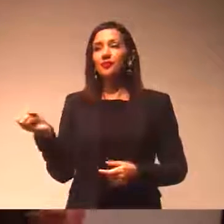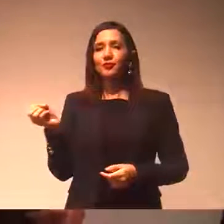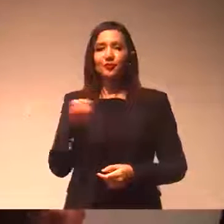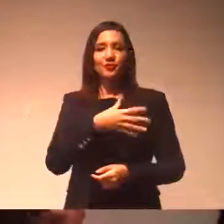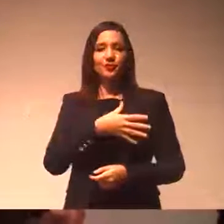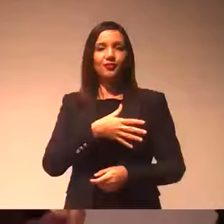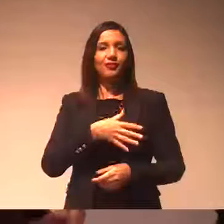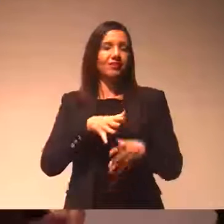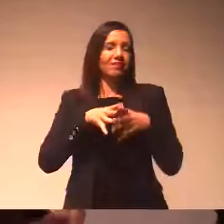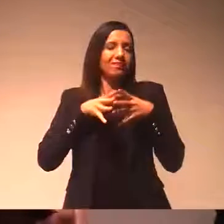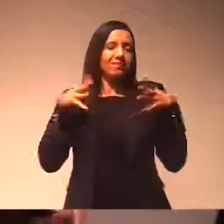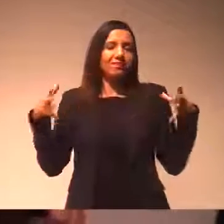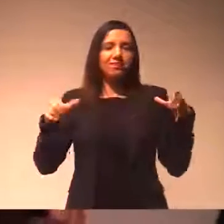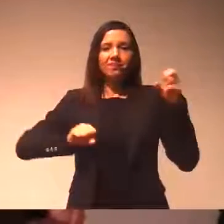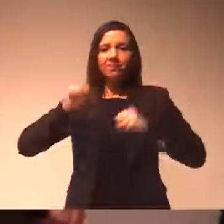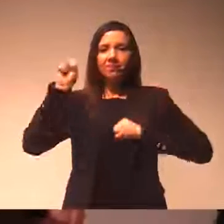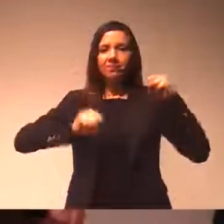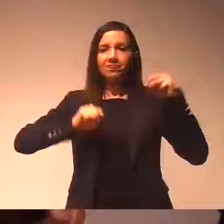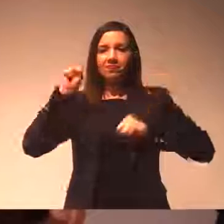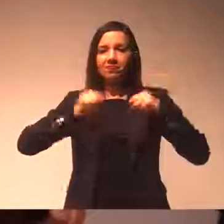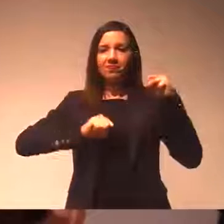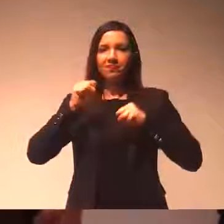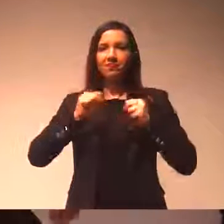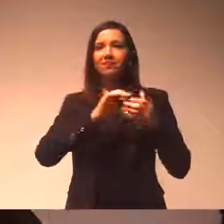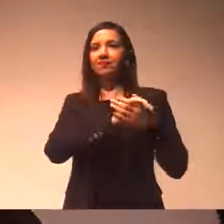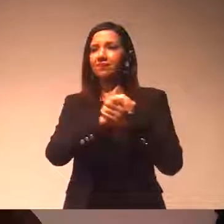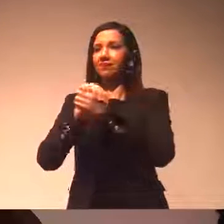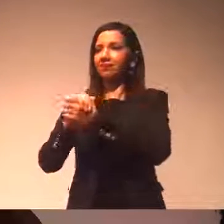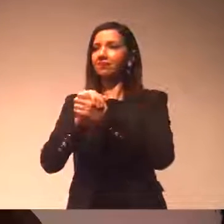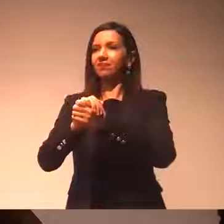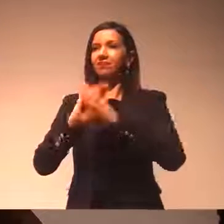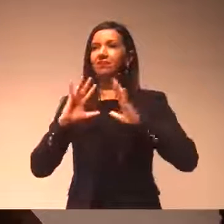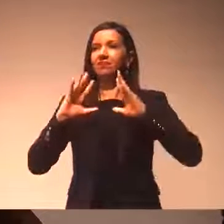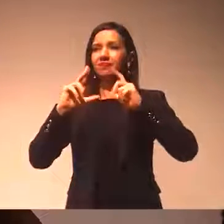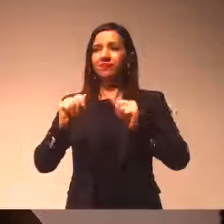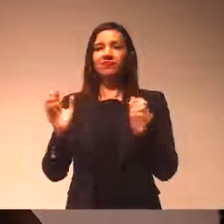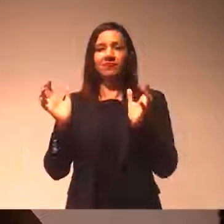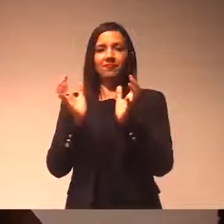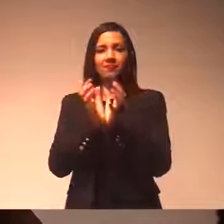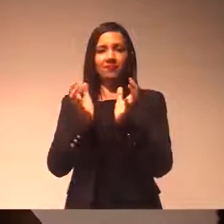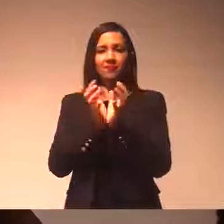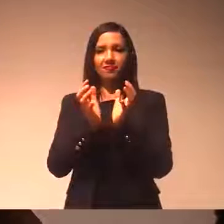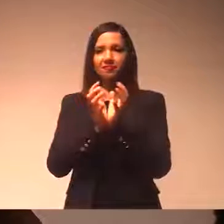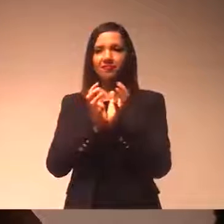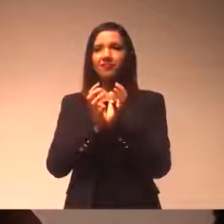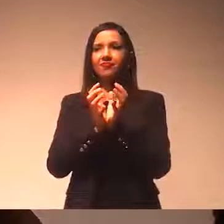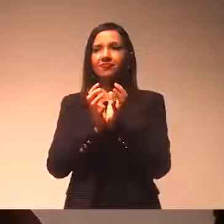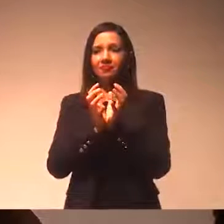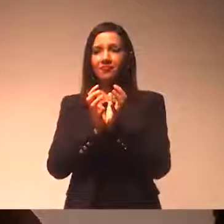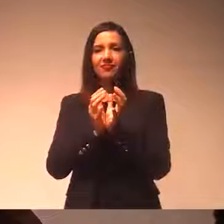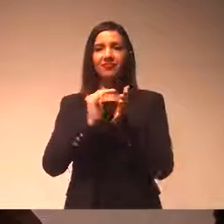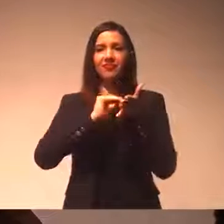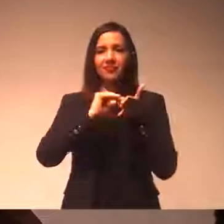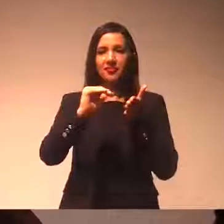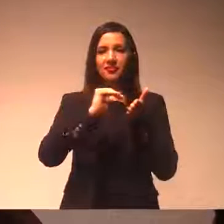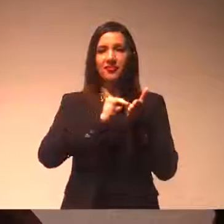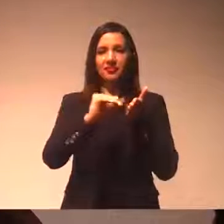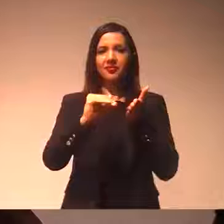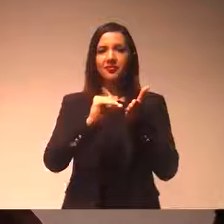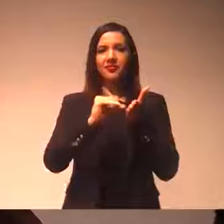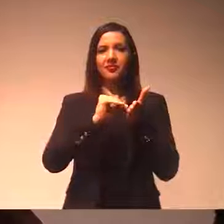grandes empresas para o município. Cumprimentar toda a equipe de, anteriormente, Secretaria de